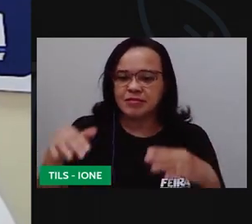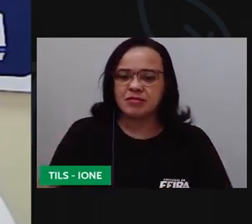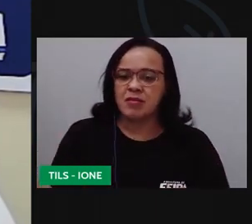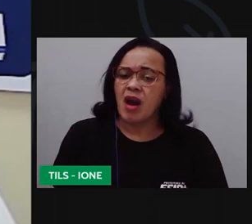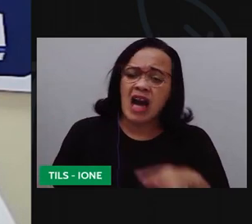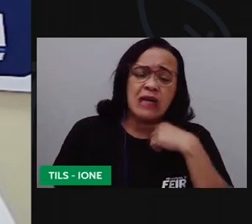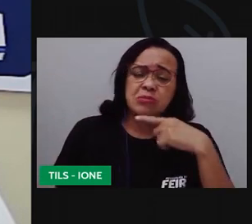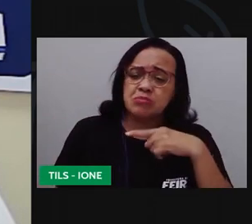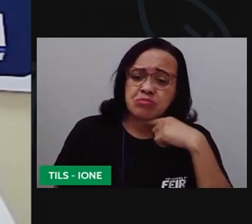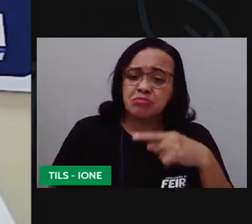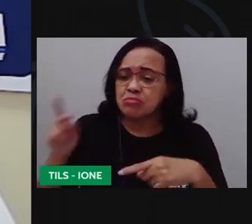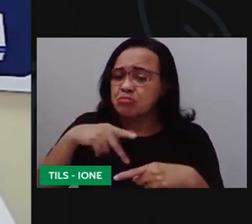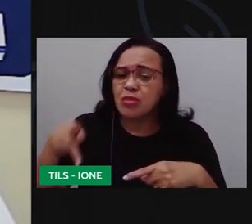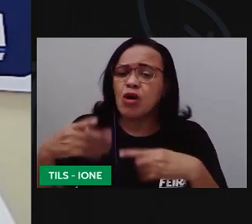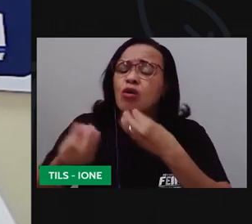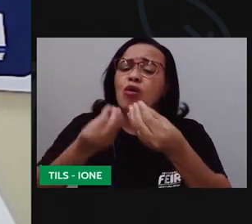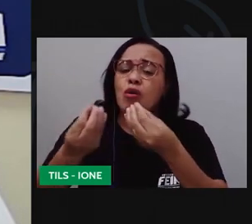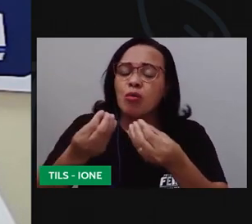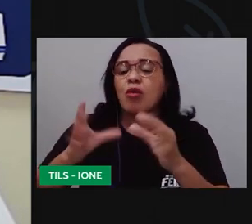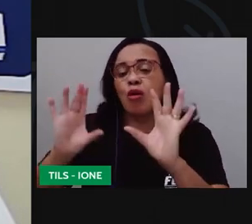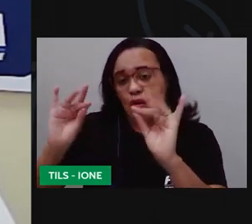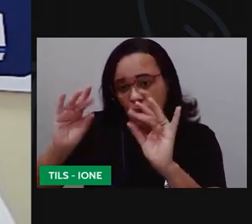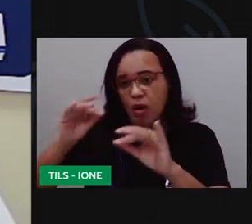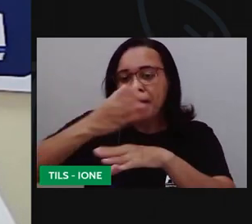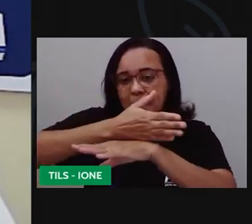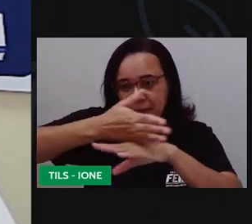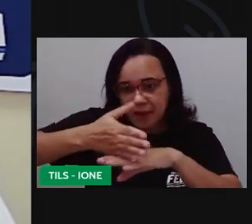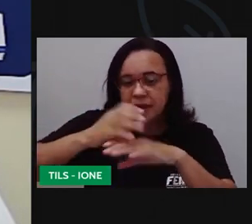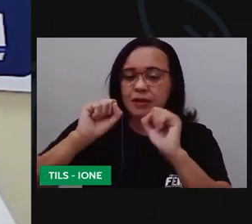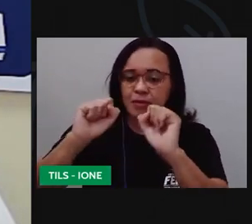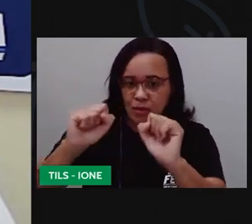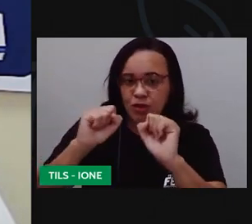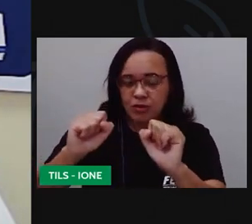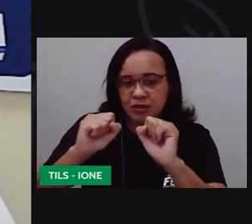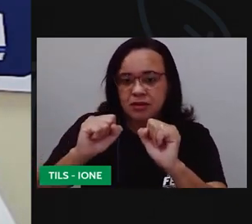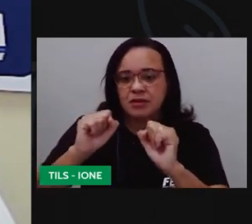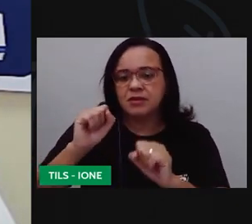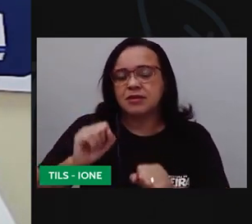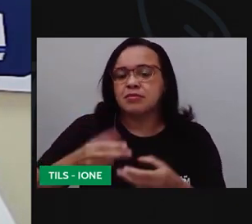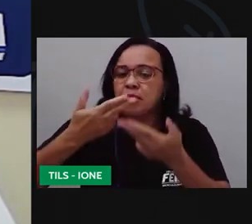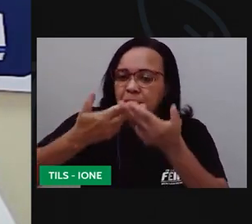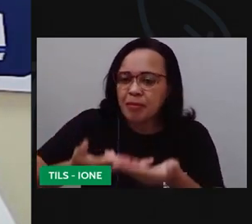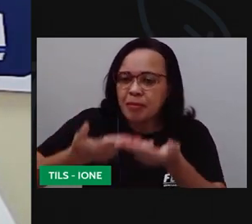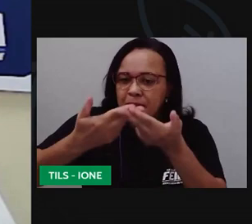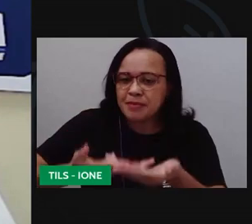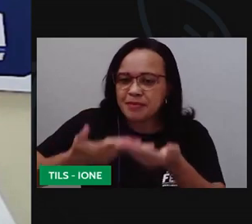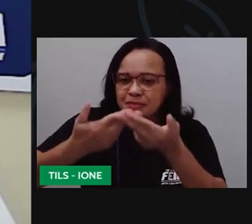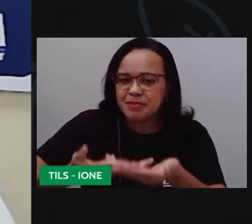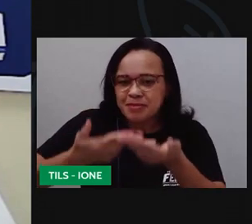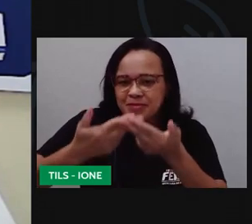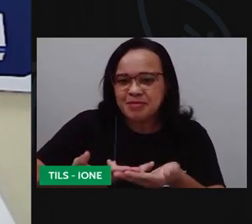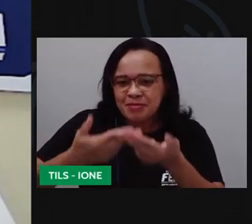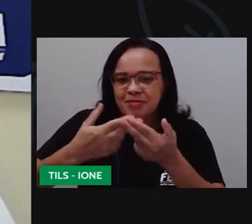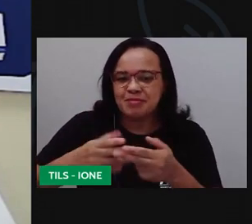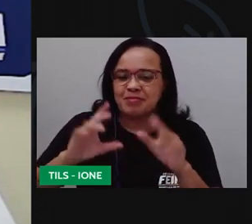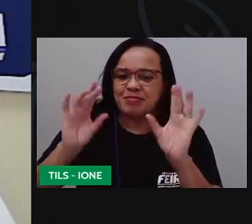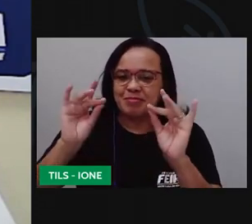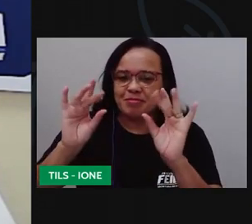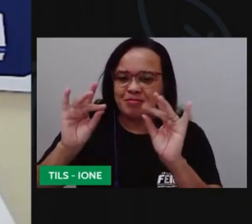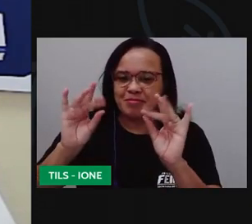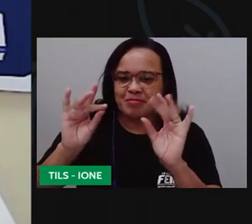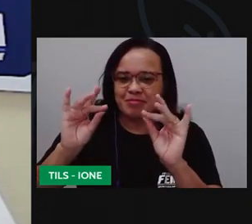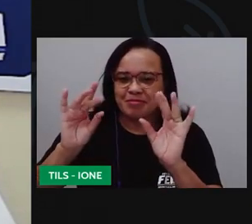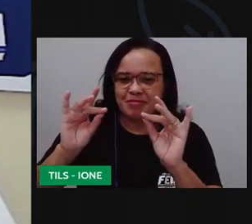isso o eu posso fazer? colinha branca mas aí eu tenho que fazer o quê? ter um pouco mais de paciência ó passei a cola aqui